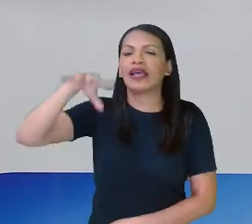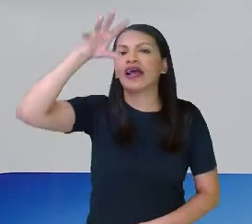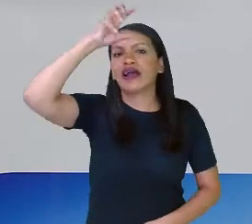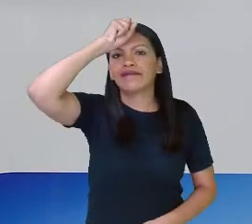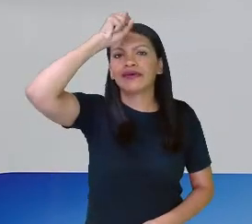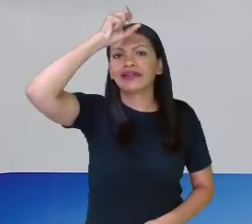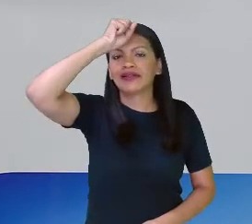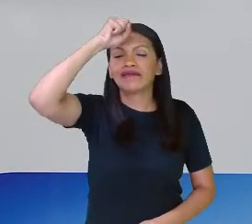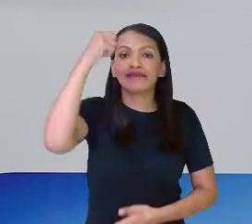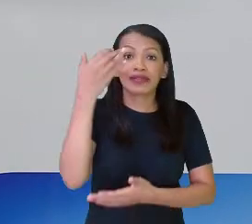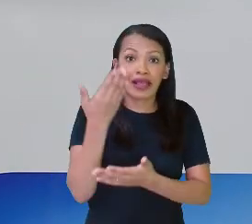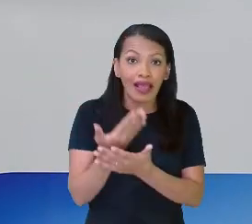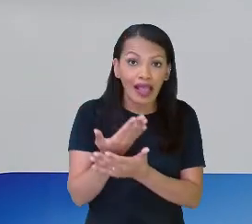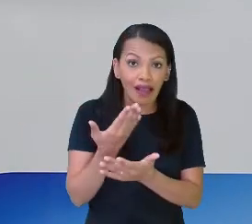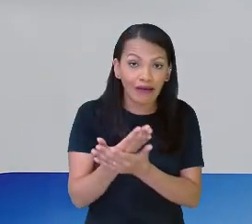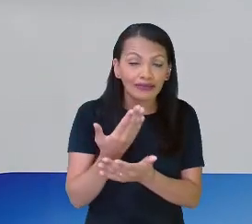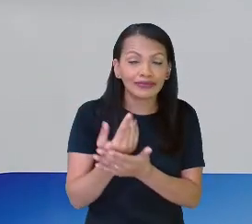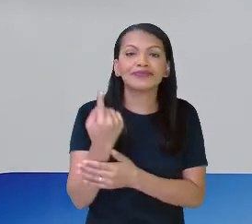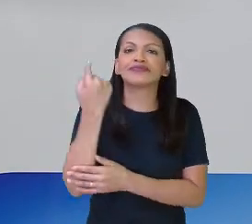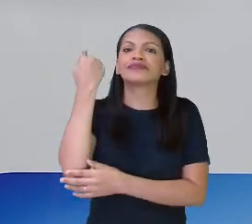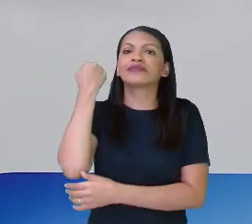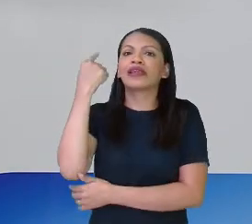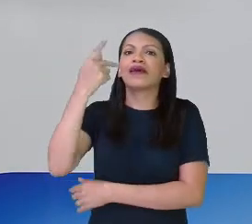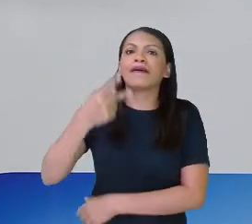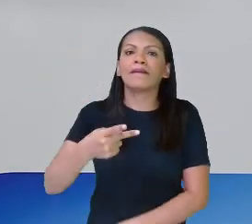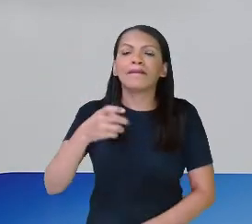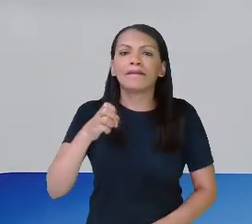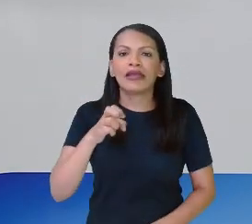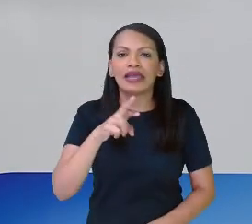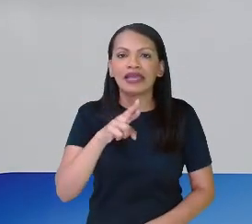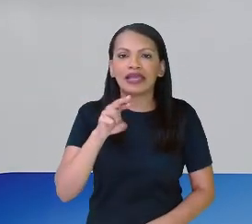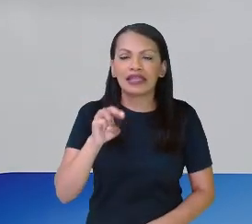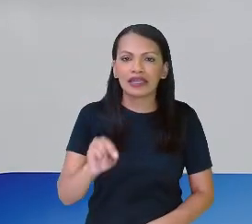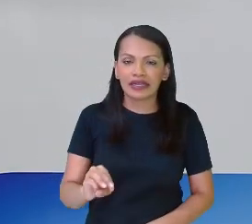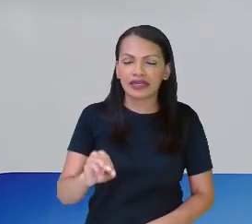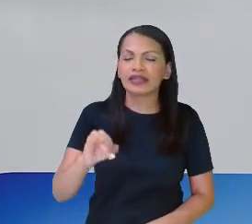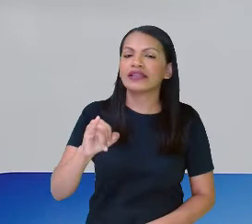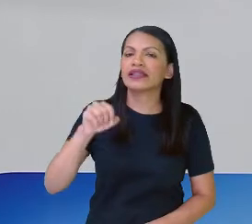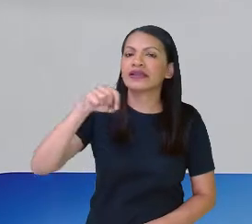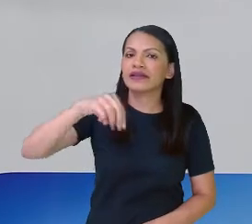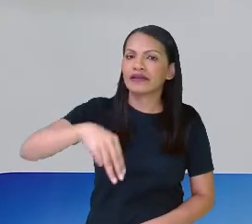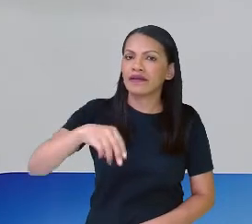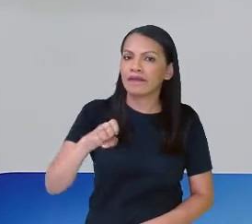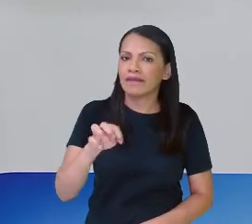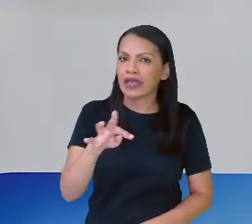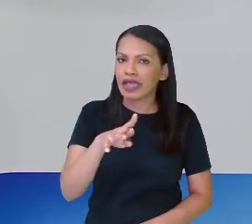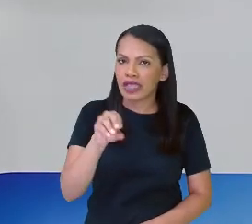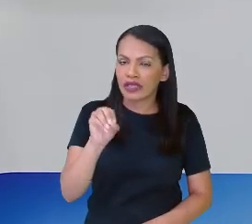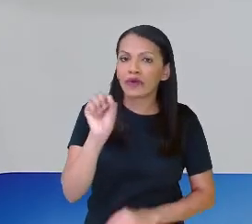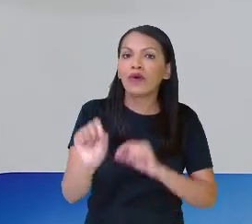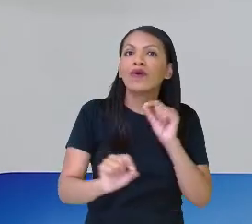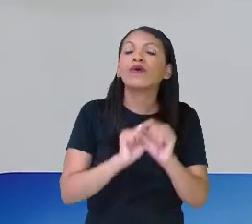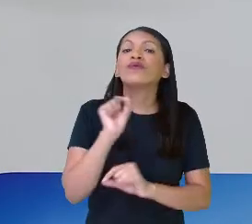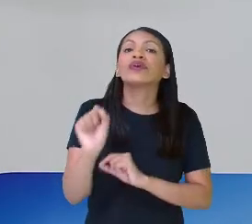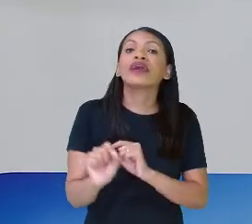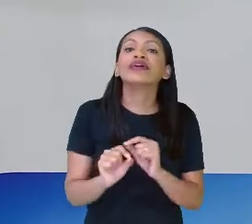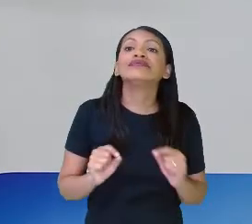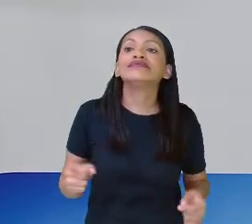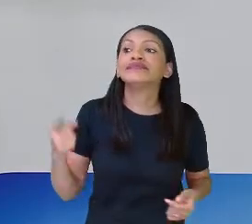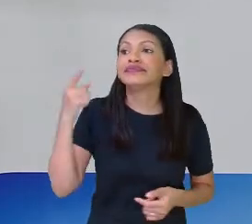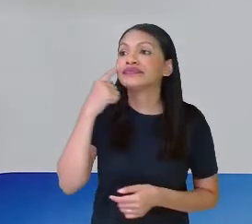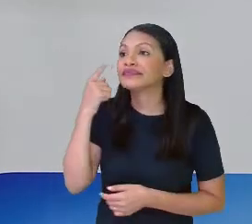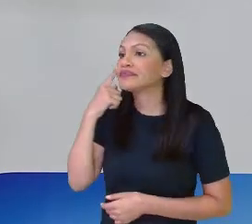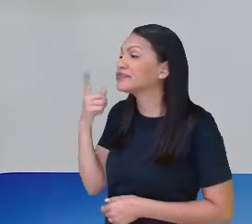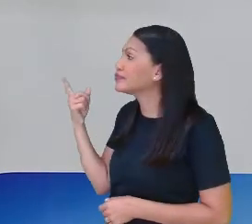perímetro, não foi, gente? Vocês lembram que eu trabalhei perímetro e perímetro nada mais é que o quê? Olha, é